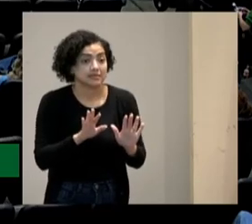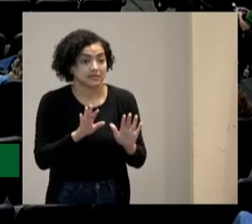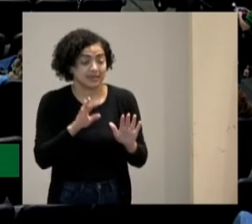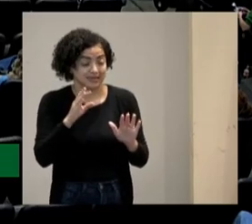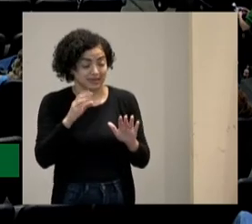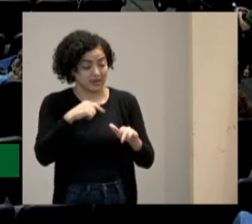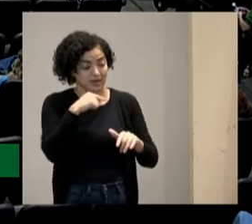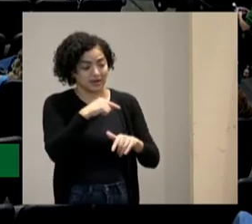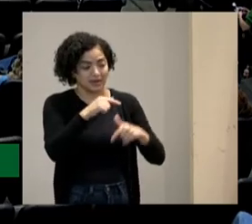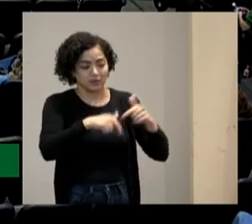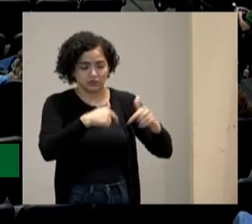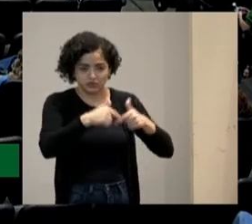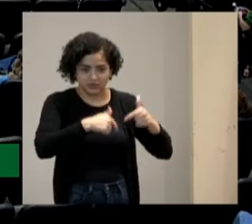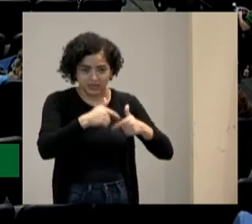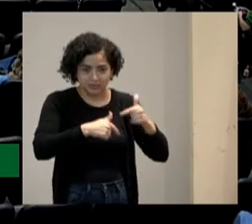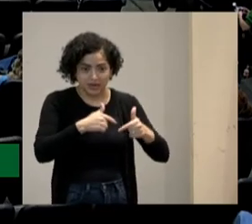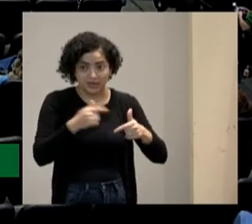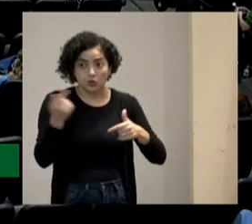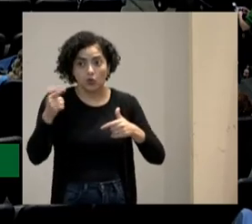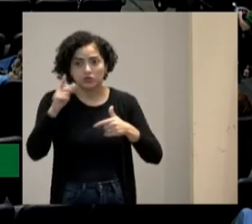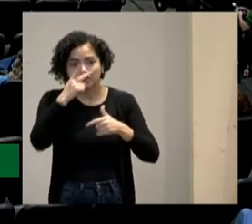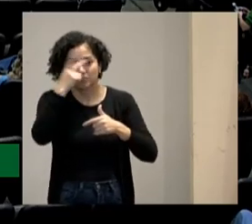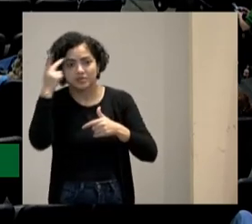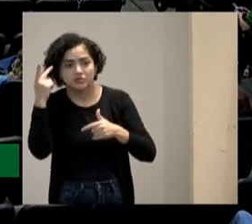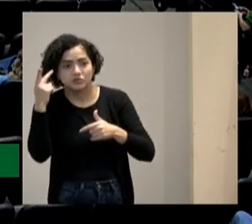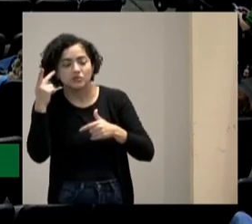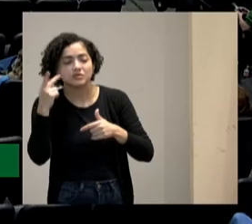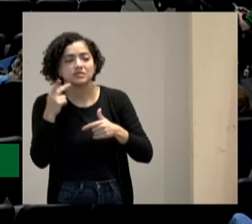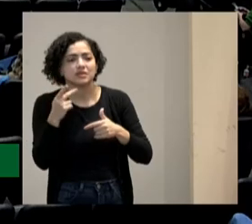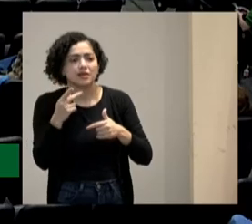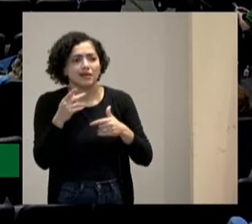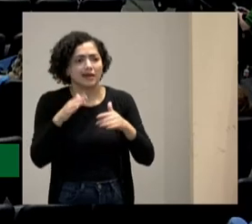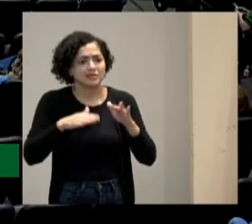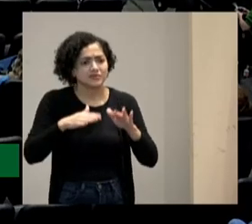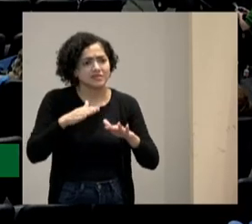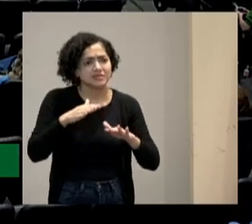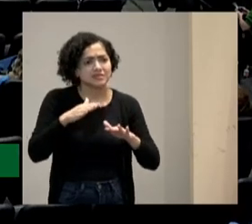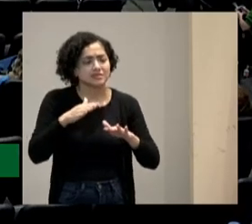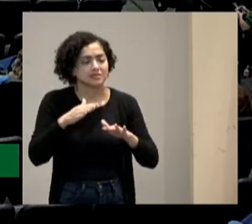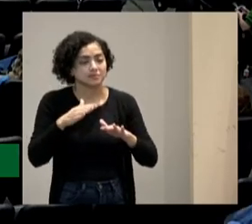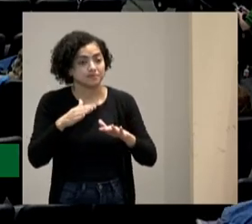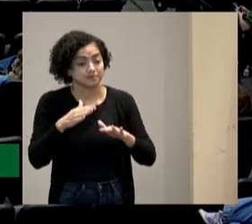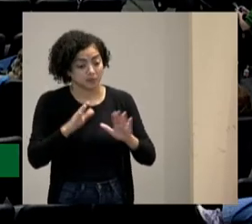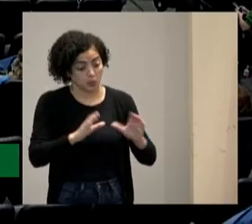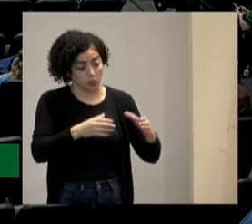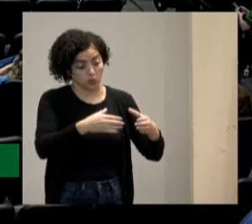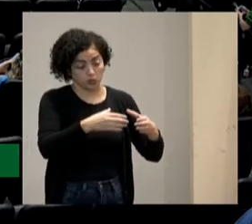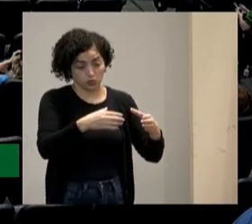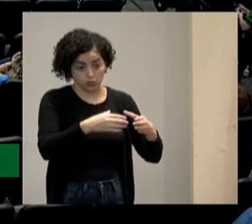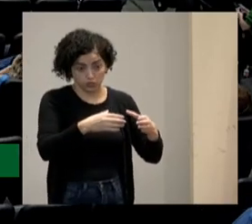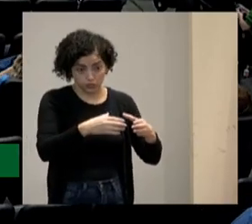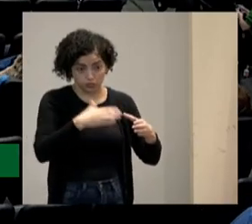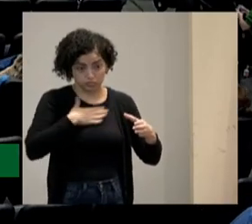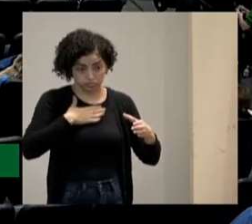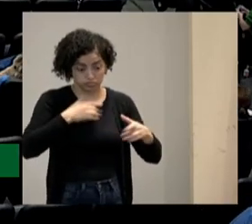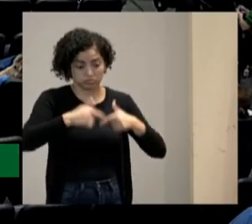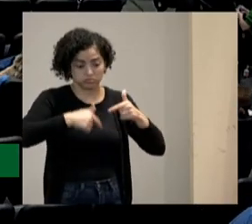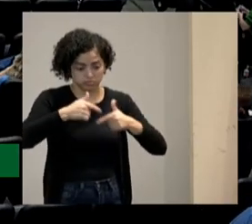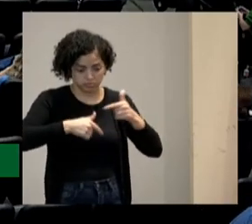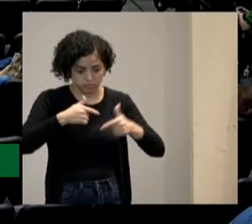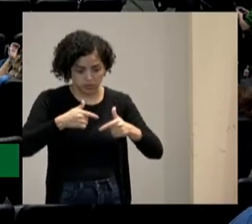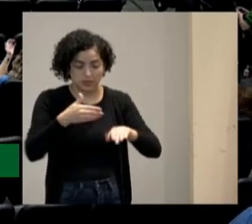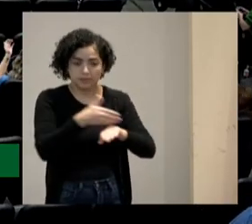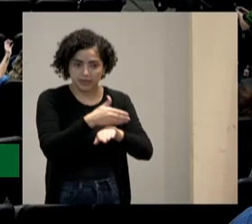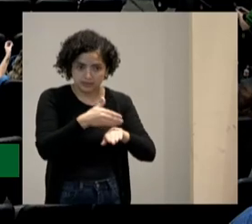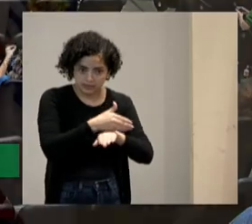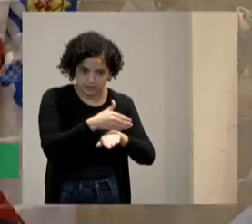trabalho as pessoas dos outros pilares falam muito do grupo que eu faço parte que eu coordeno o grupo na empresa que eu trabalho e faço parte